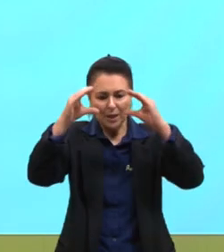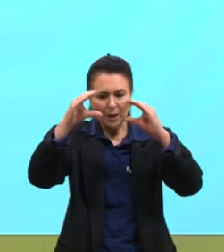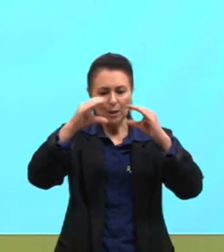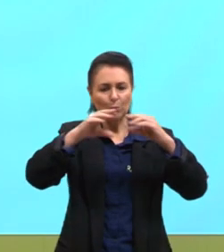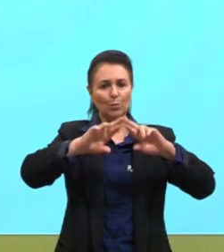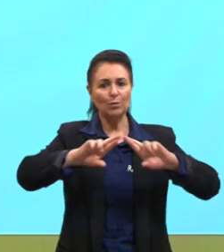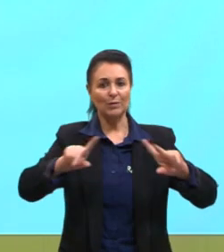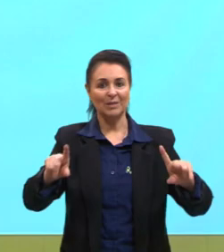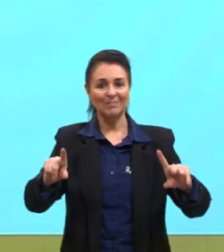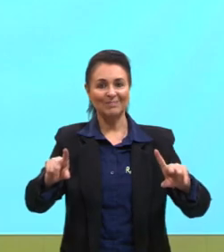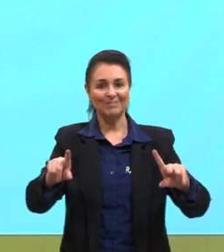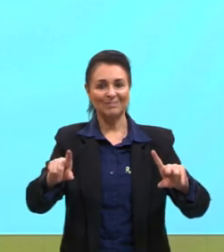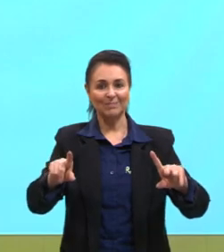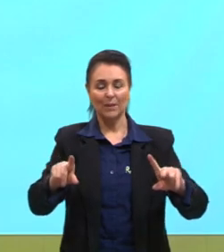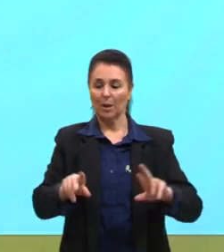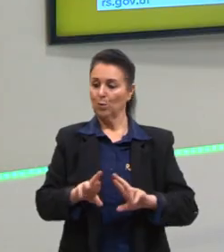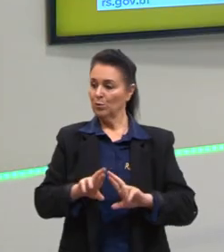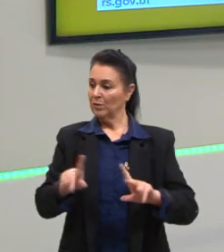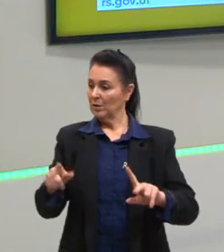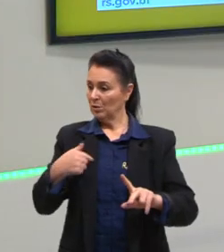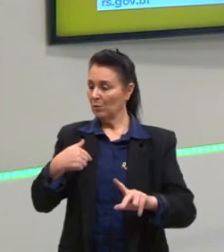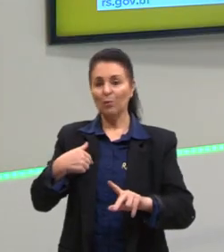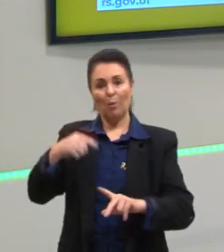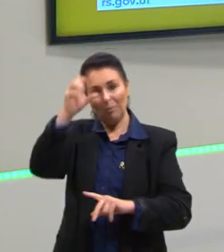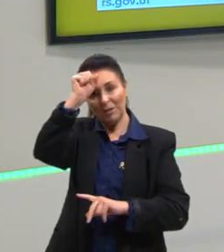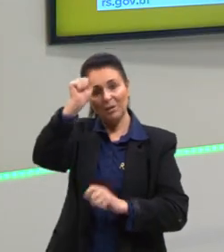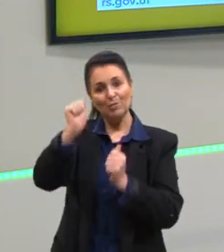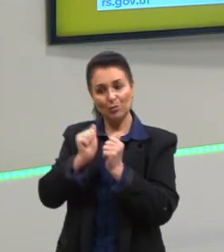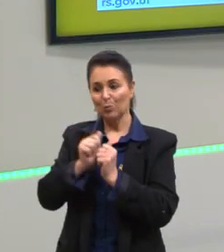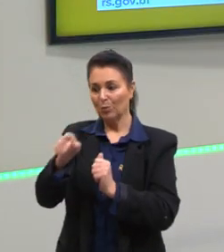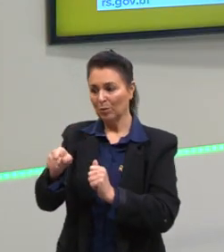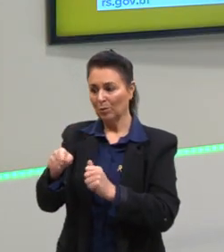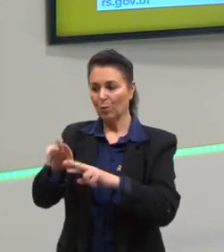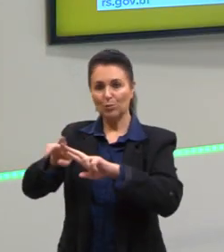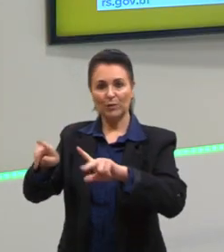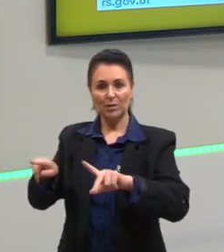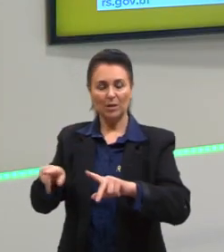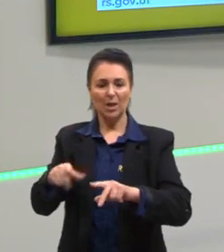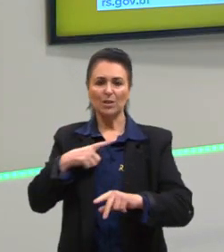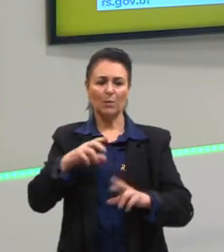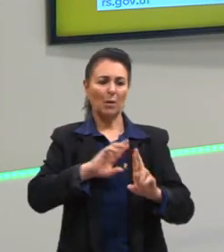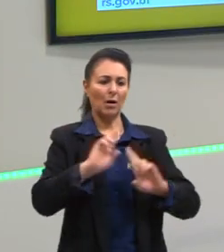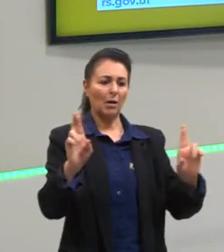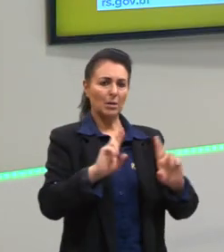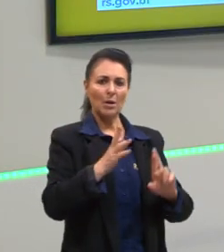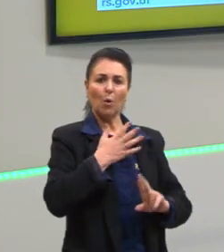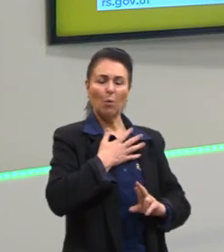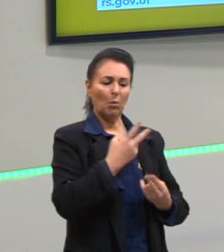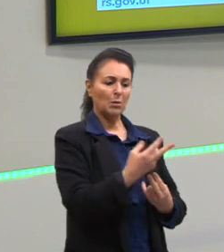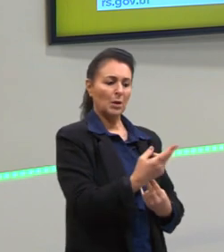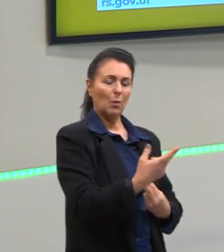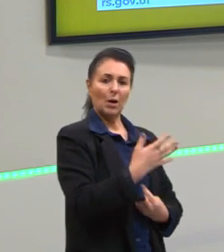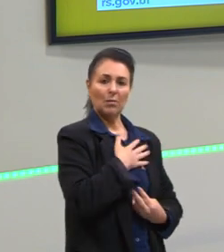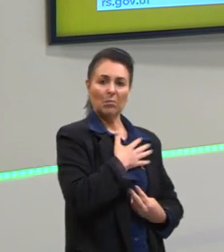bacana, é com o diferente que nós vamos aprender. Porque se nós nos relacionarmos apenas com os iguais,